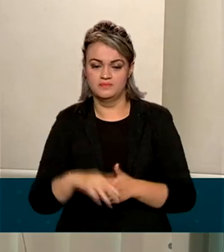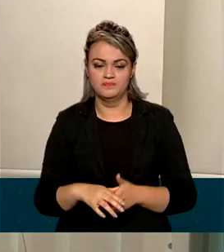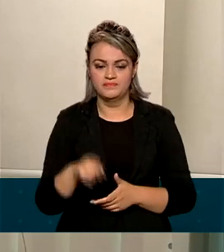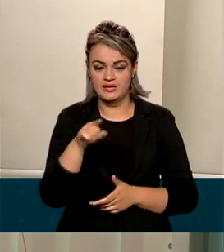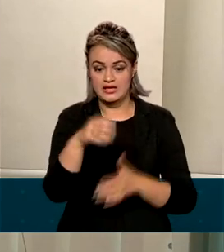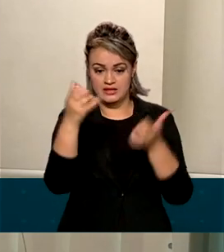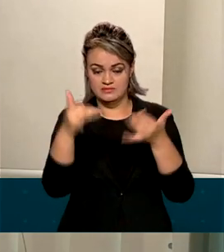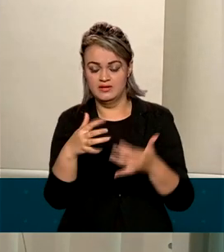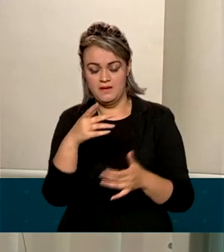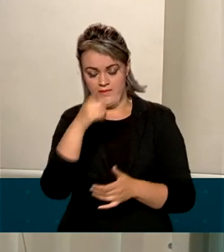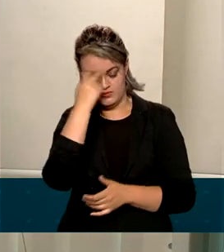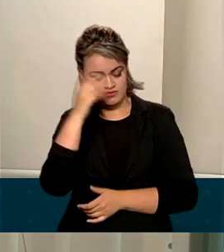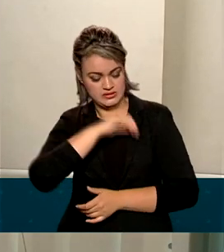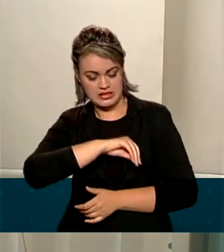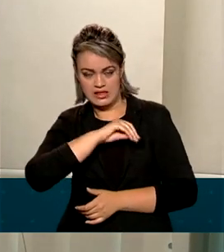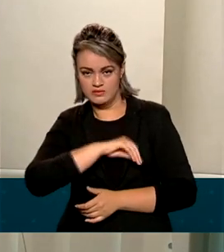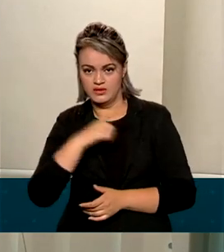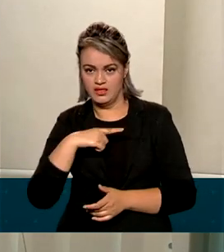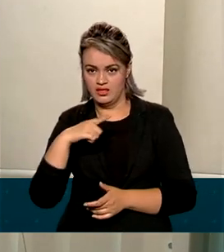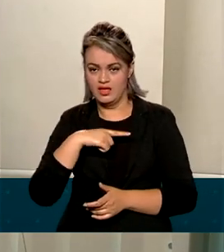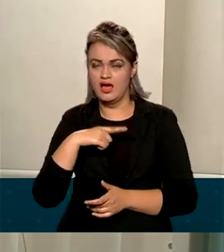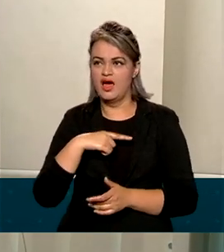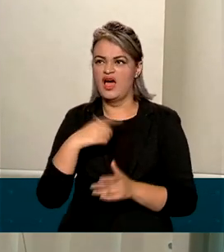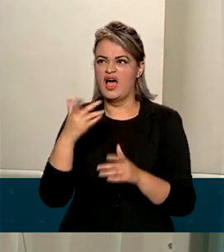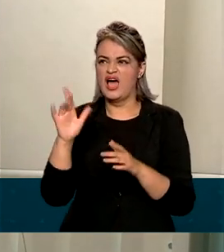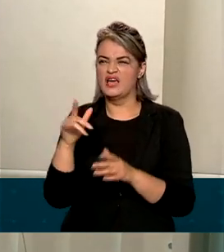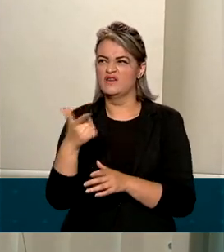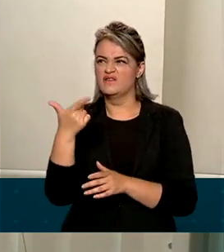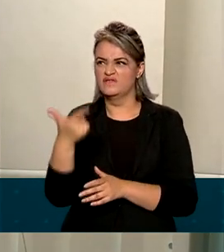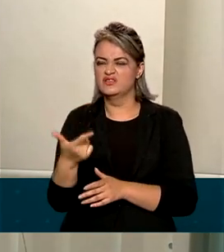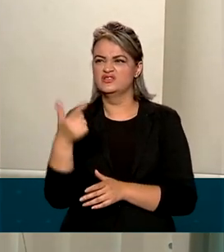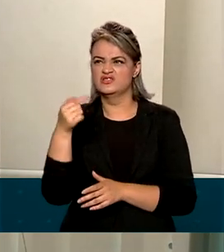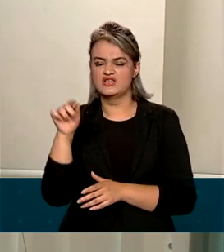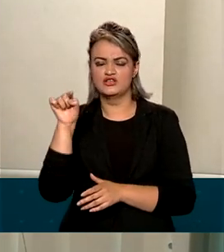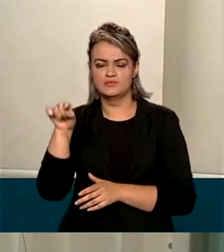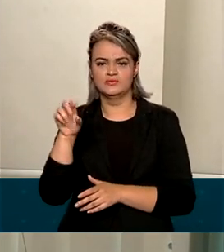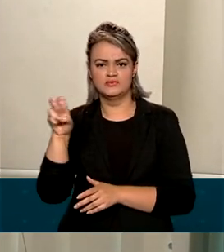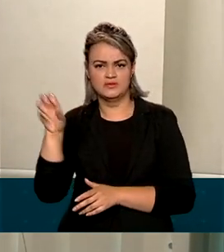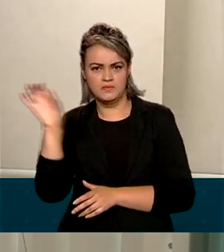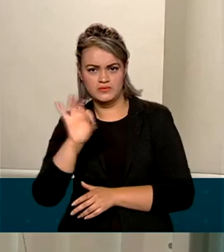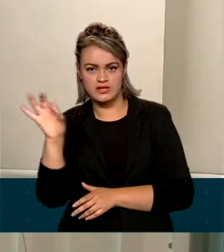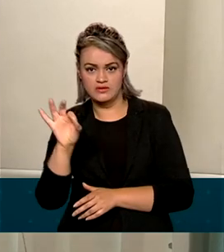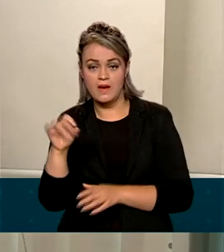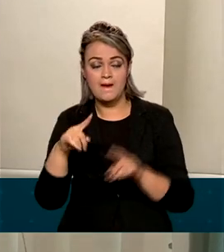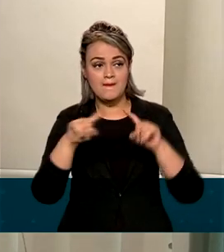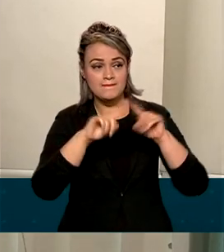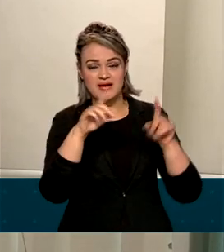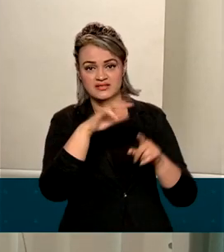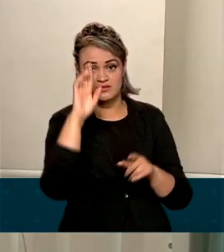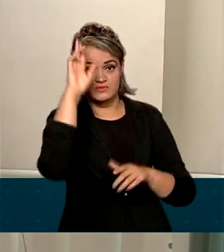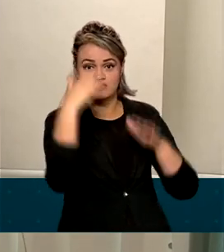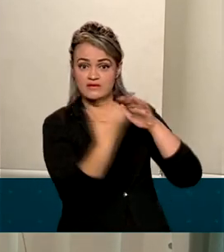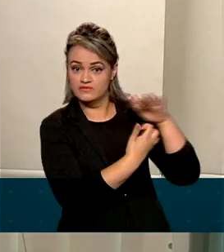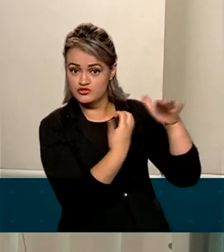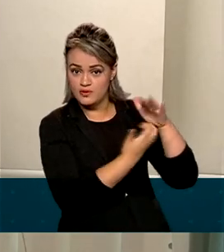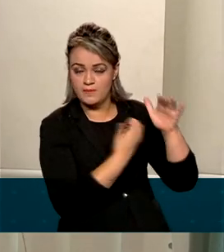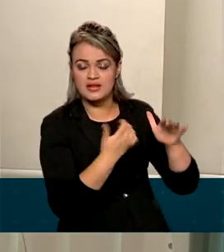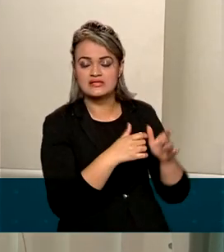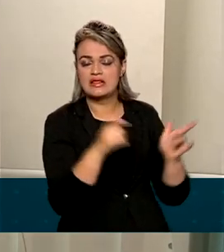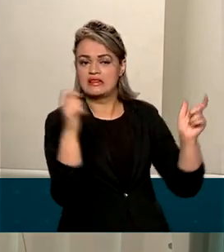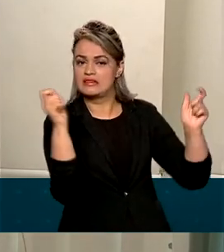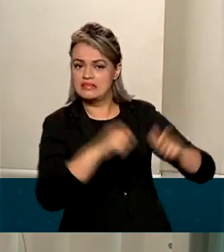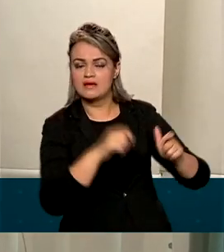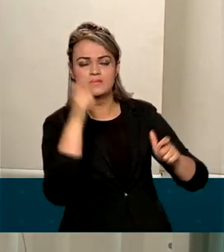tendo seus rendimentos tributados a 27,5%, enquanto grandes empresários que têm condições de receber